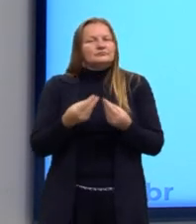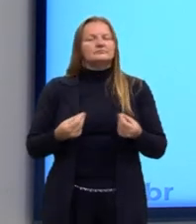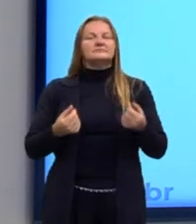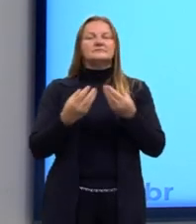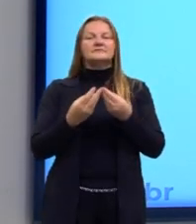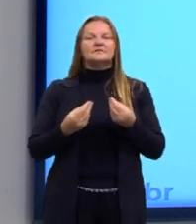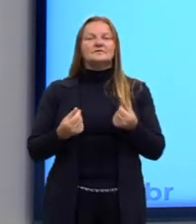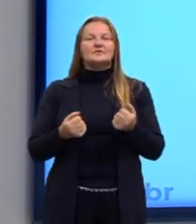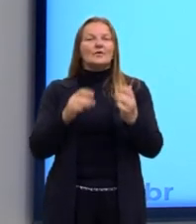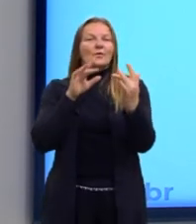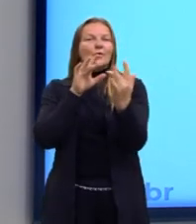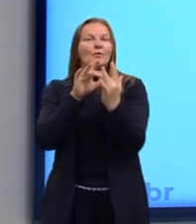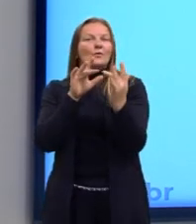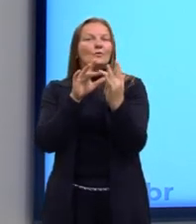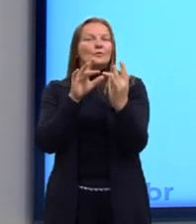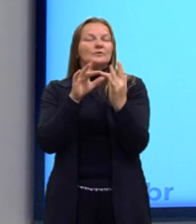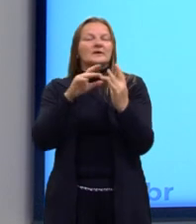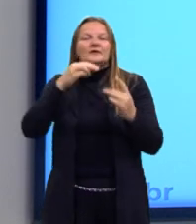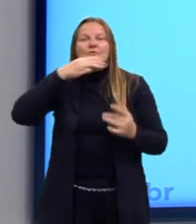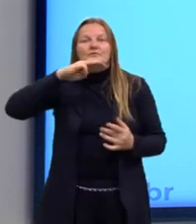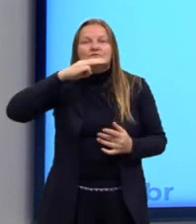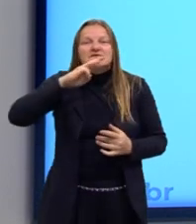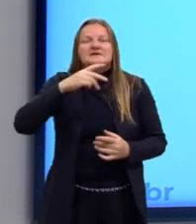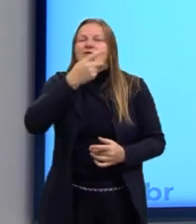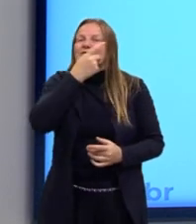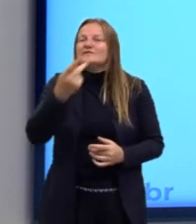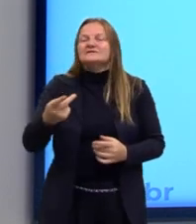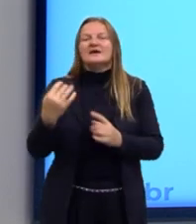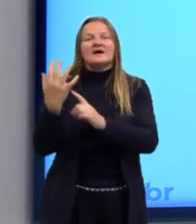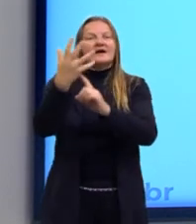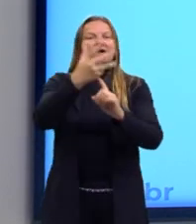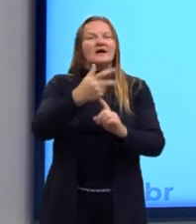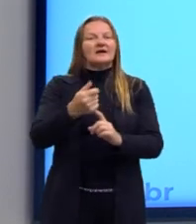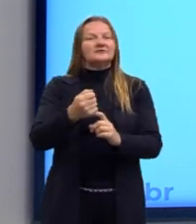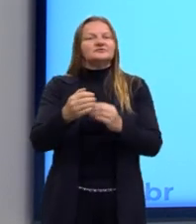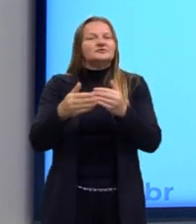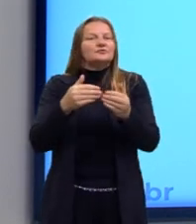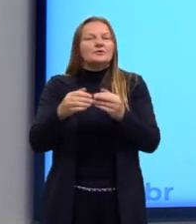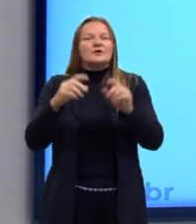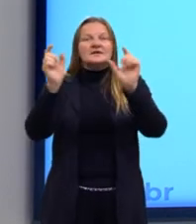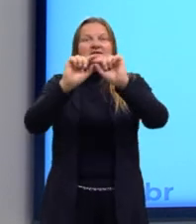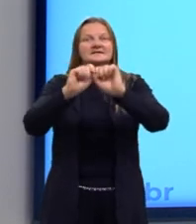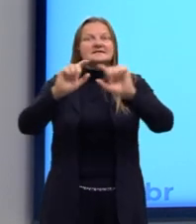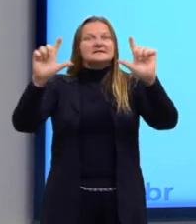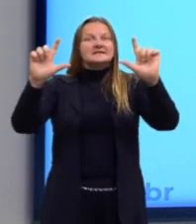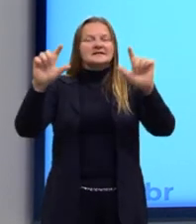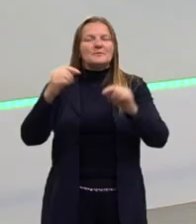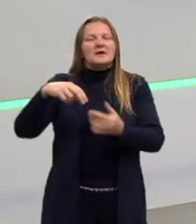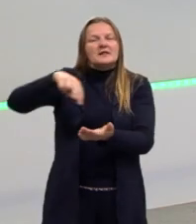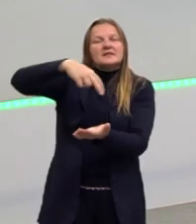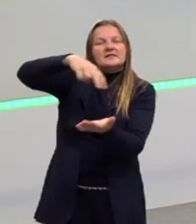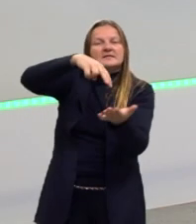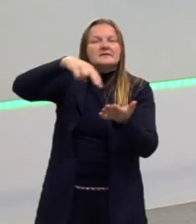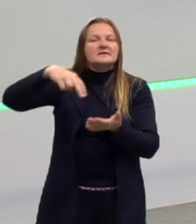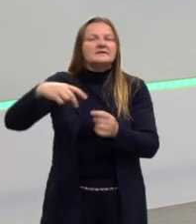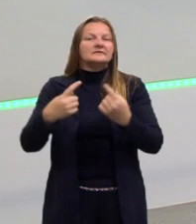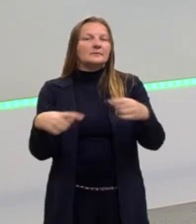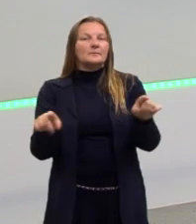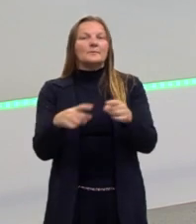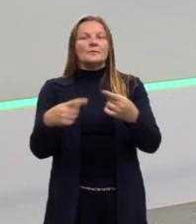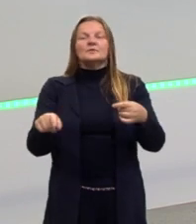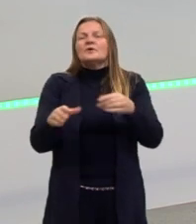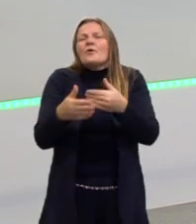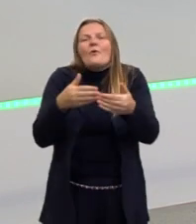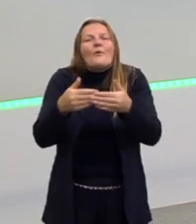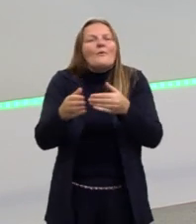físico com os museus, com a arte, com cinema, com dança, com música, com qualquer